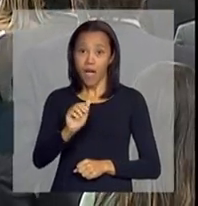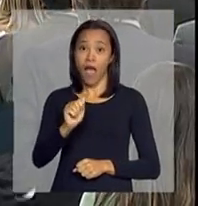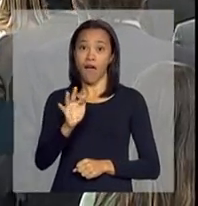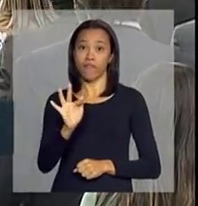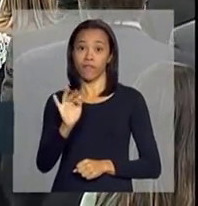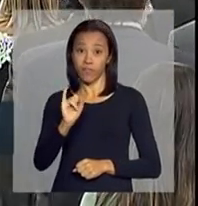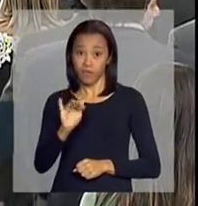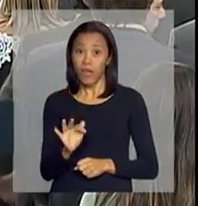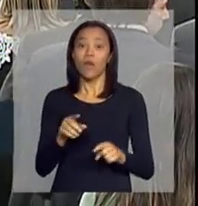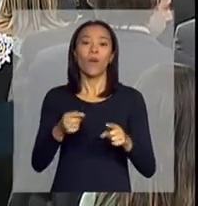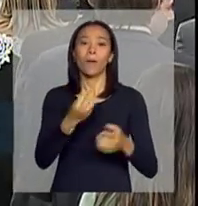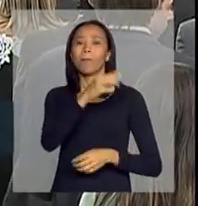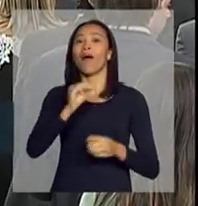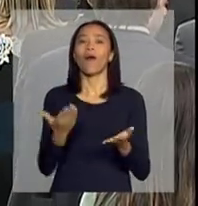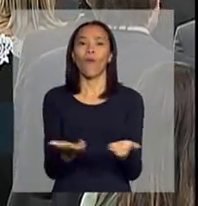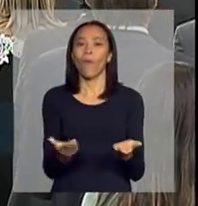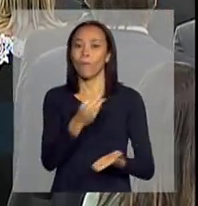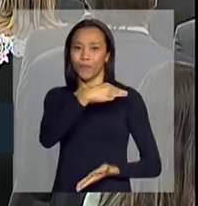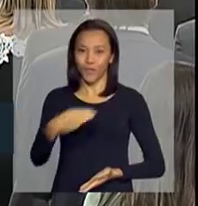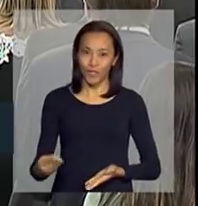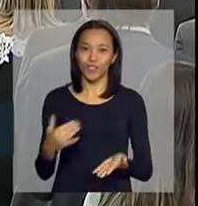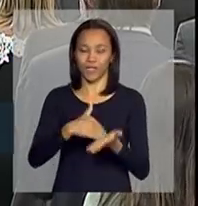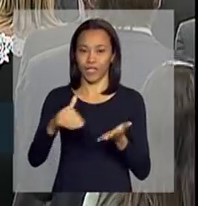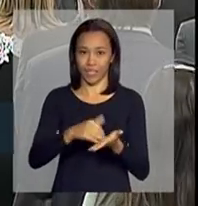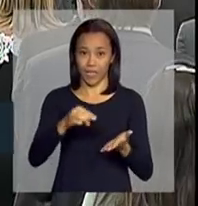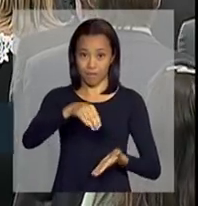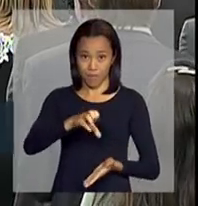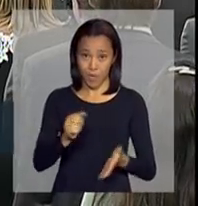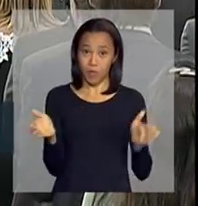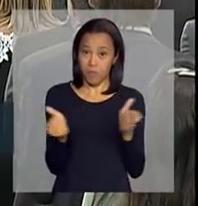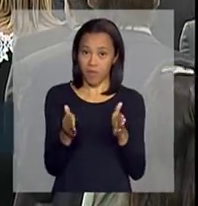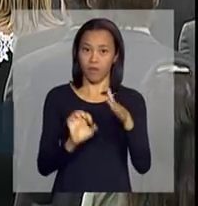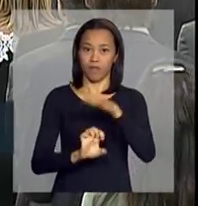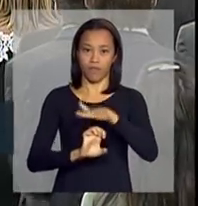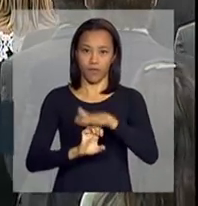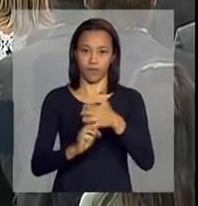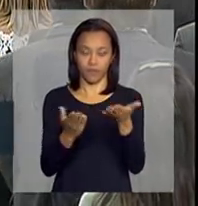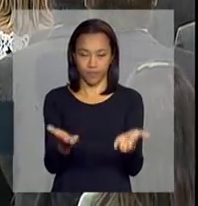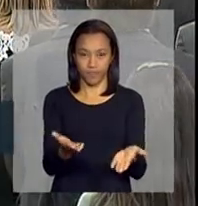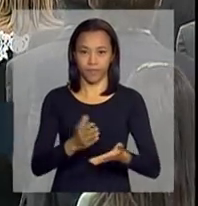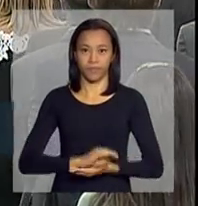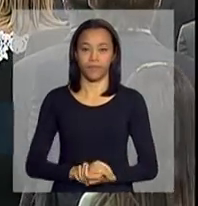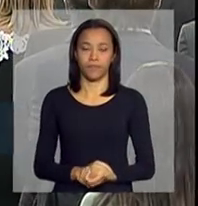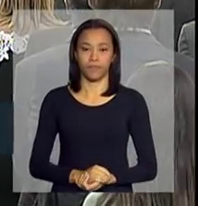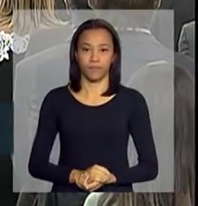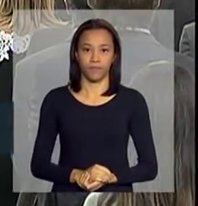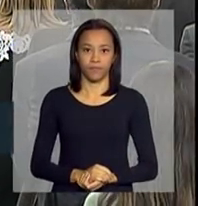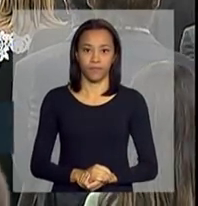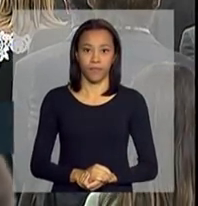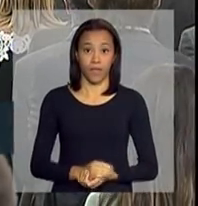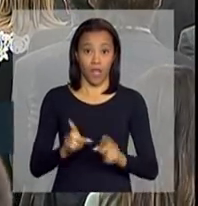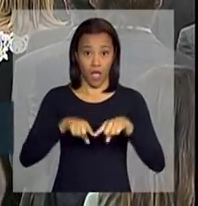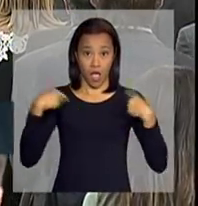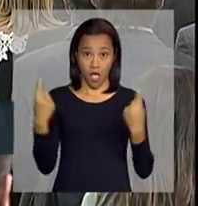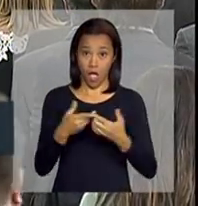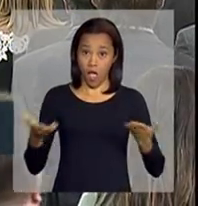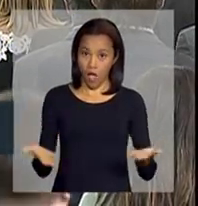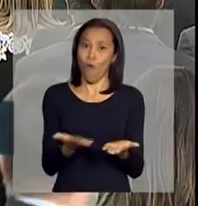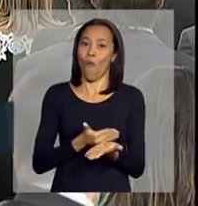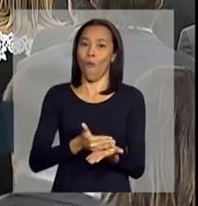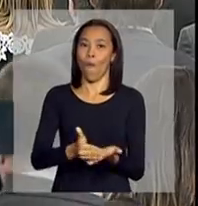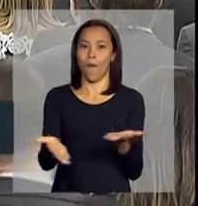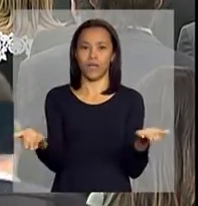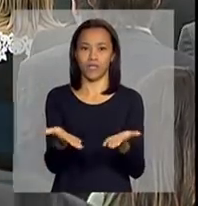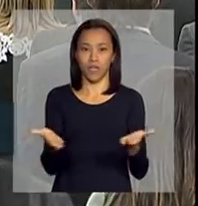Domingos, como ministro da Secretaria da Micro e Pequena Empresa. A cerimônia começa neste